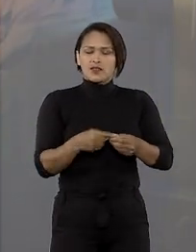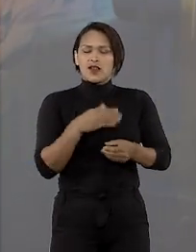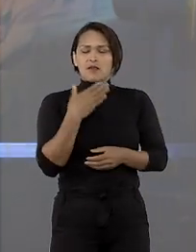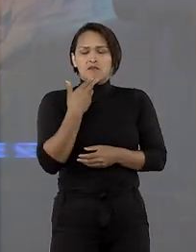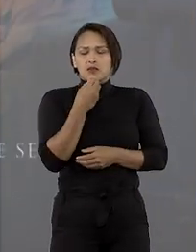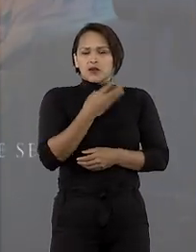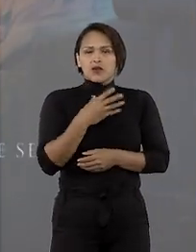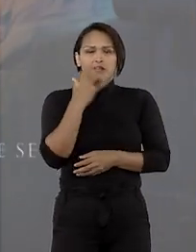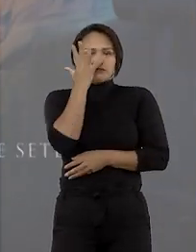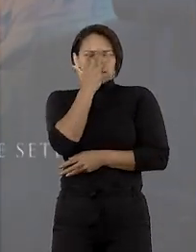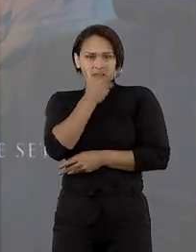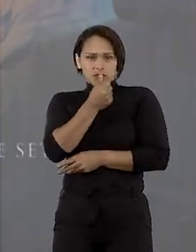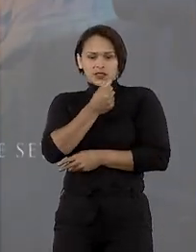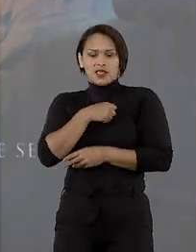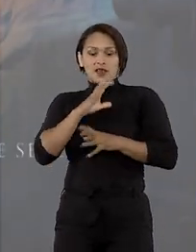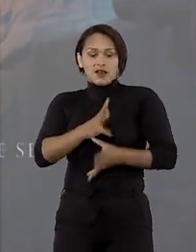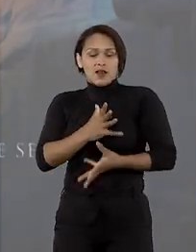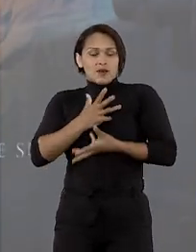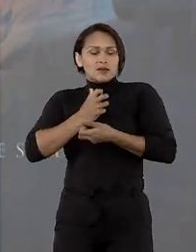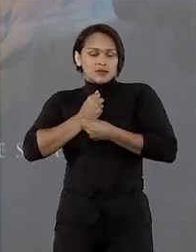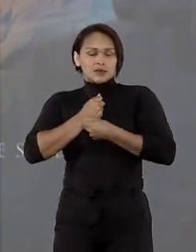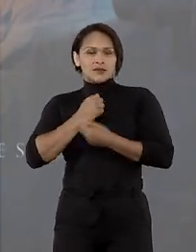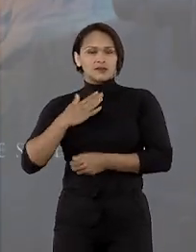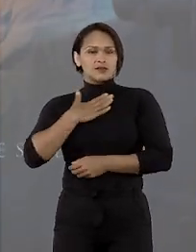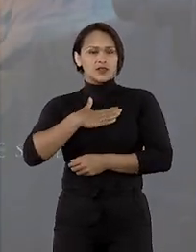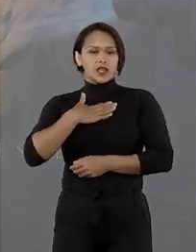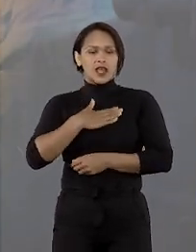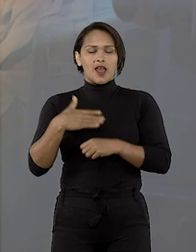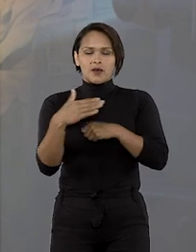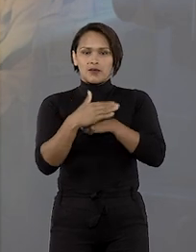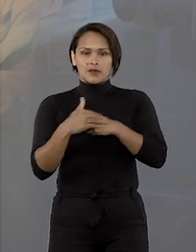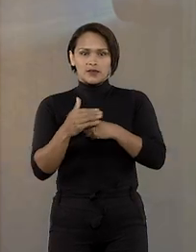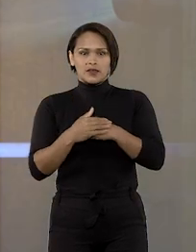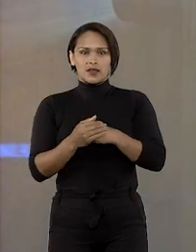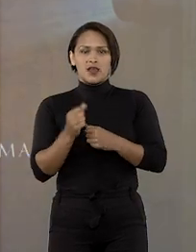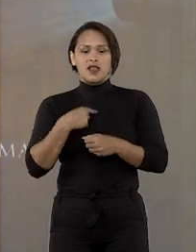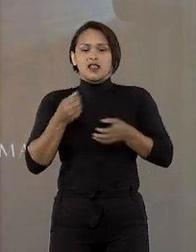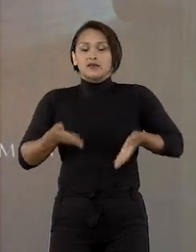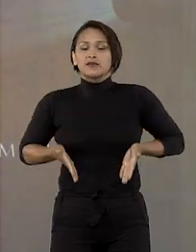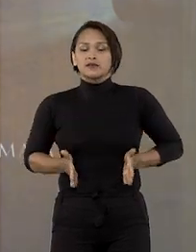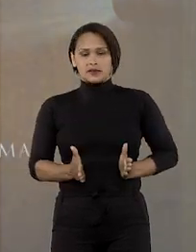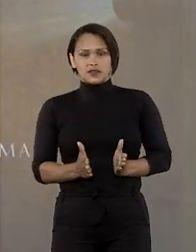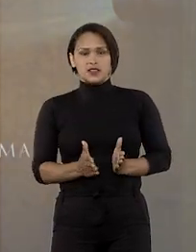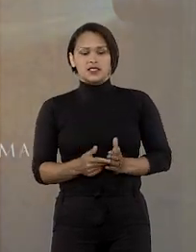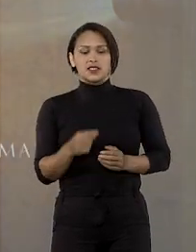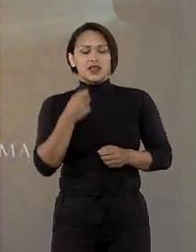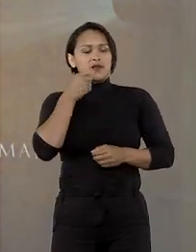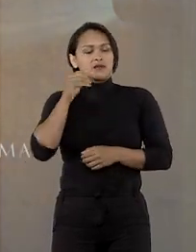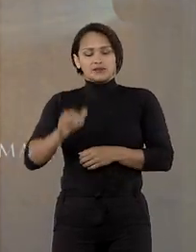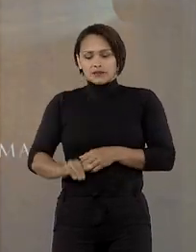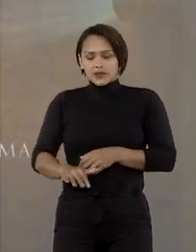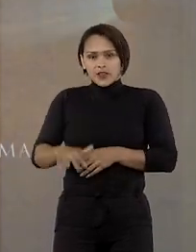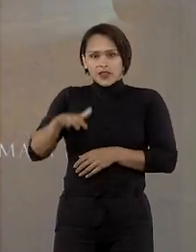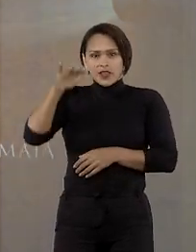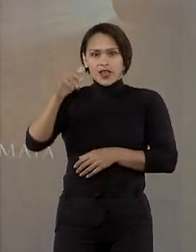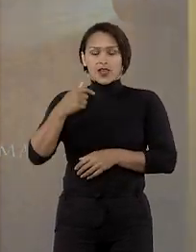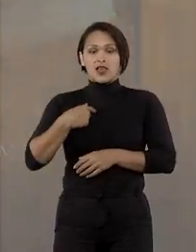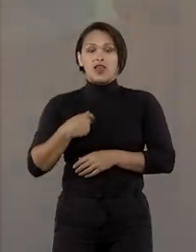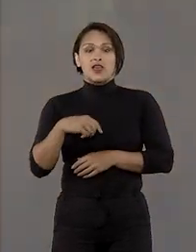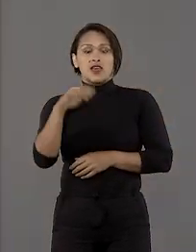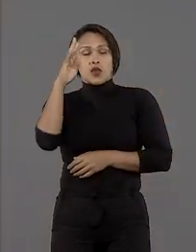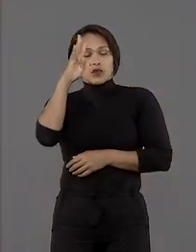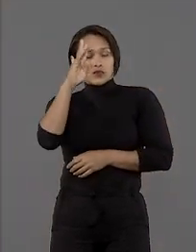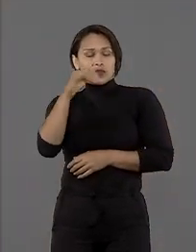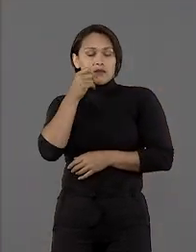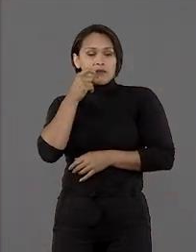aprazível, muito bonita, muito acolhedora, carinhosa. Eu nasci e me criei. O sonho do meu